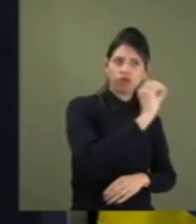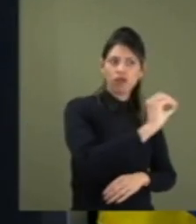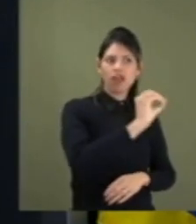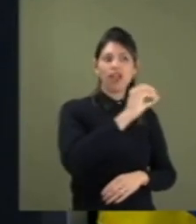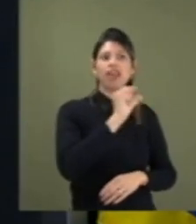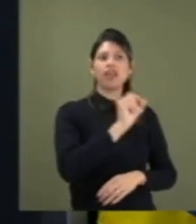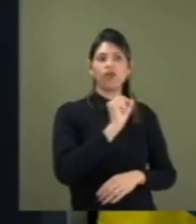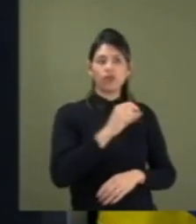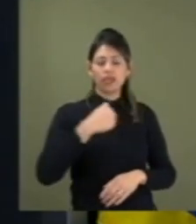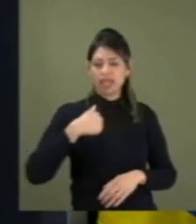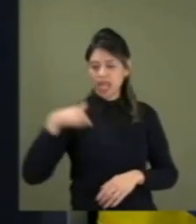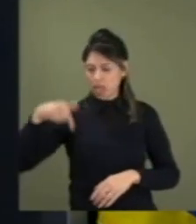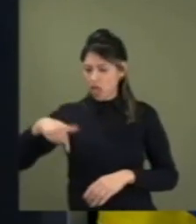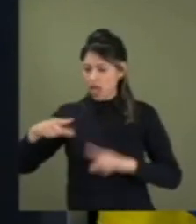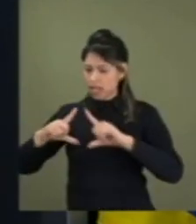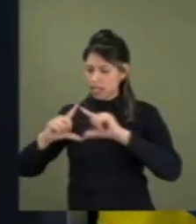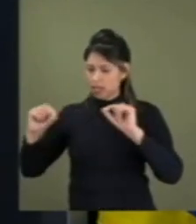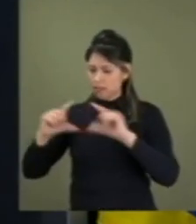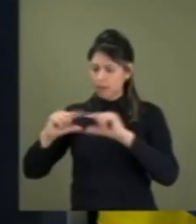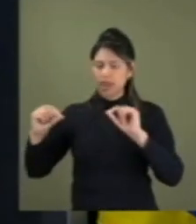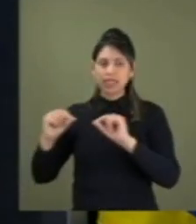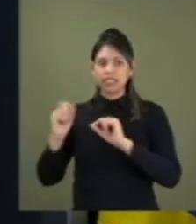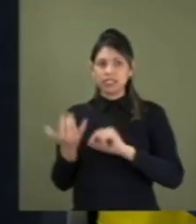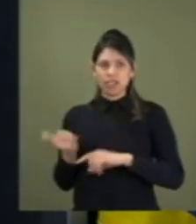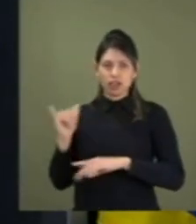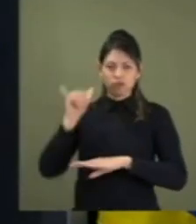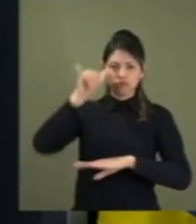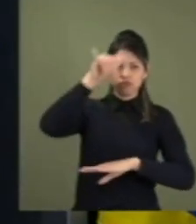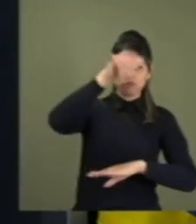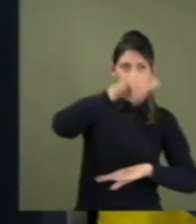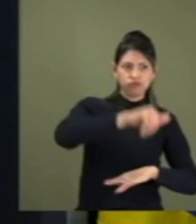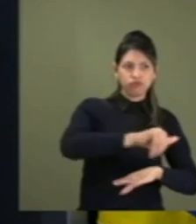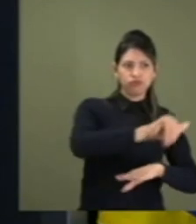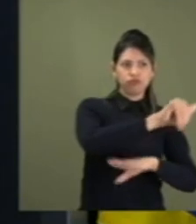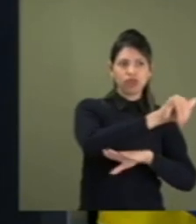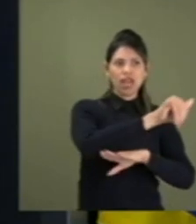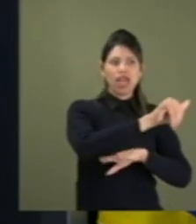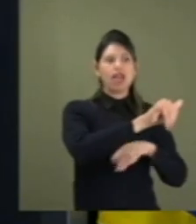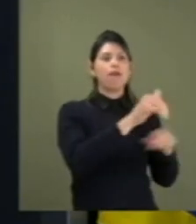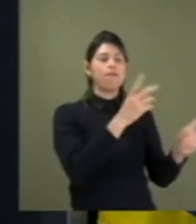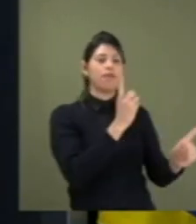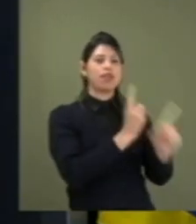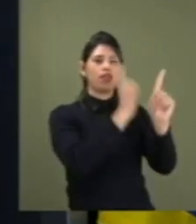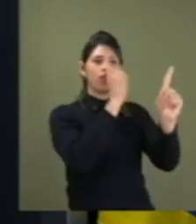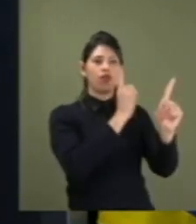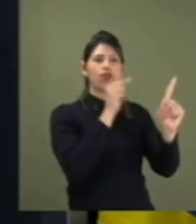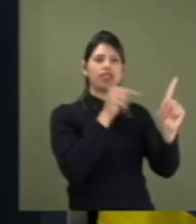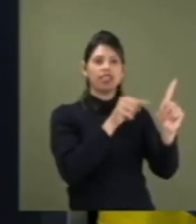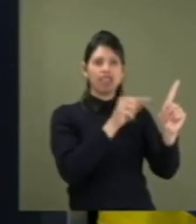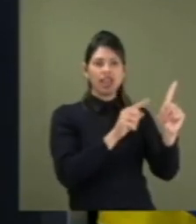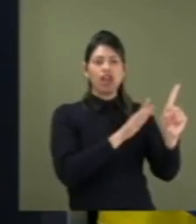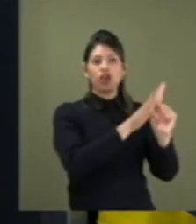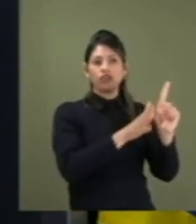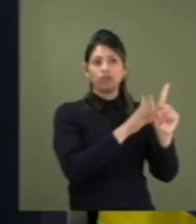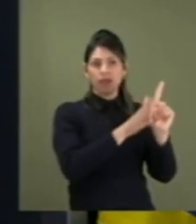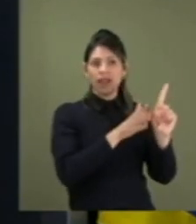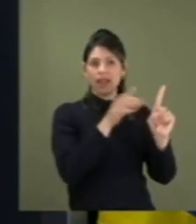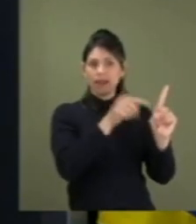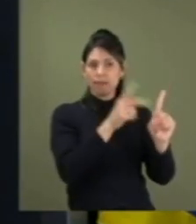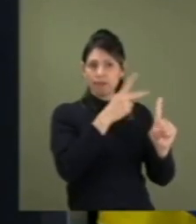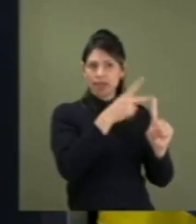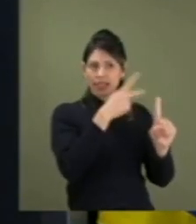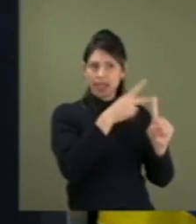de Brasília, para me encontrar lá com outros parlamentares que foram manifestar um